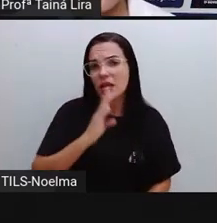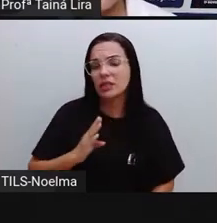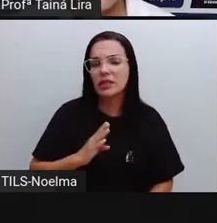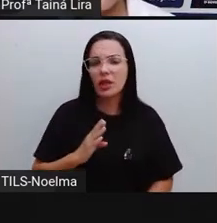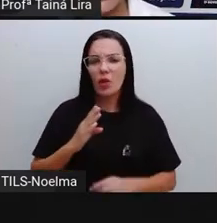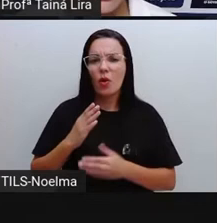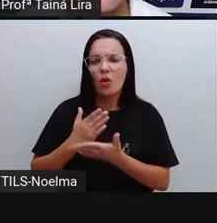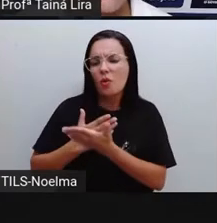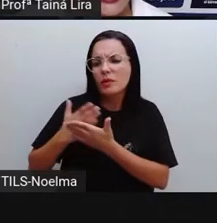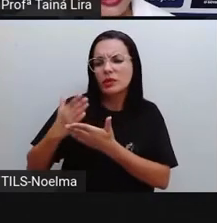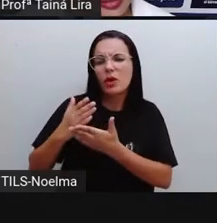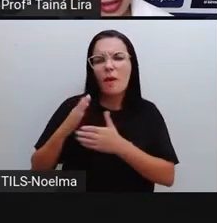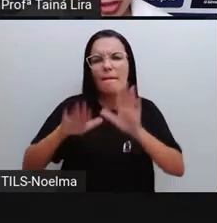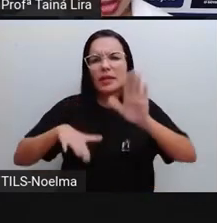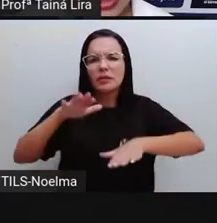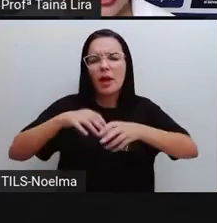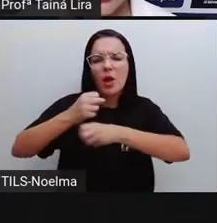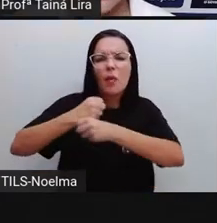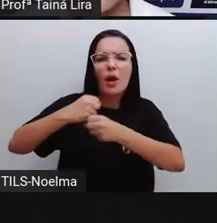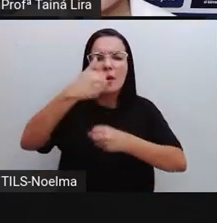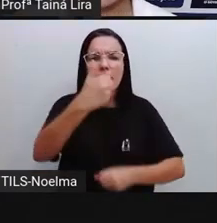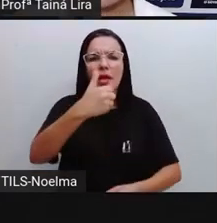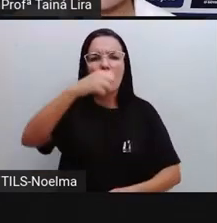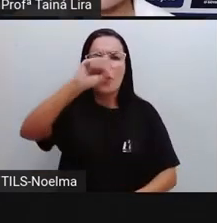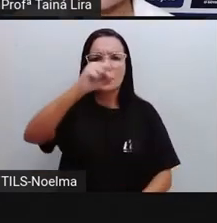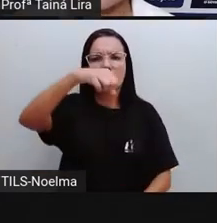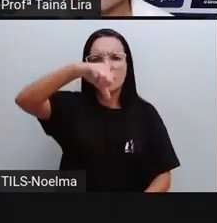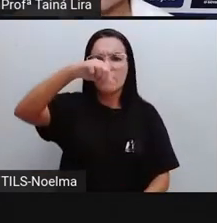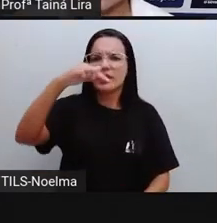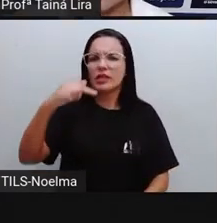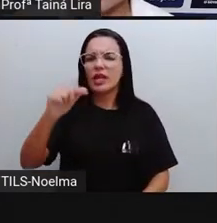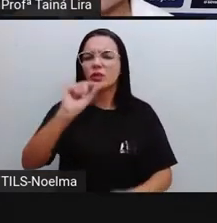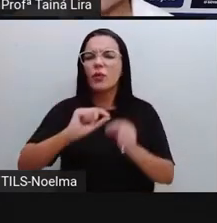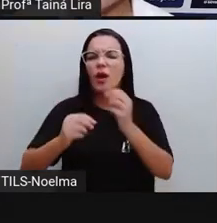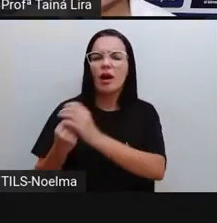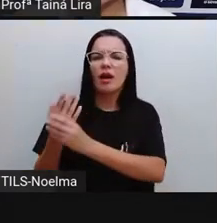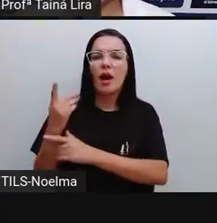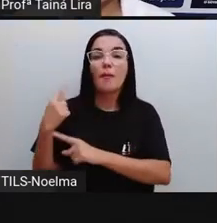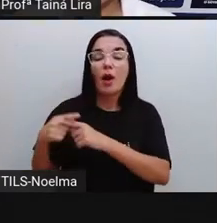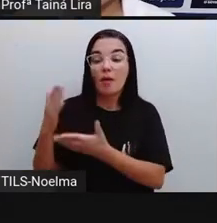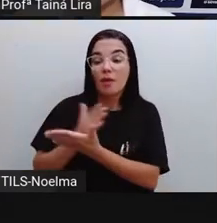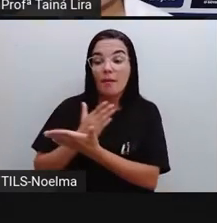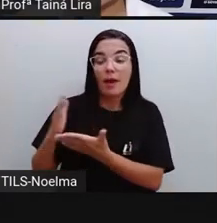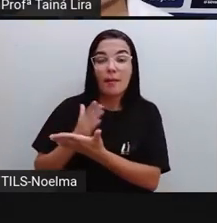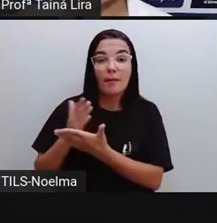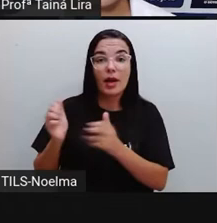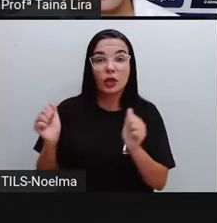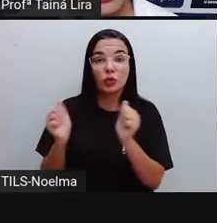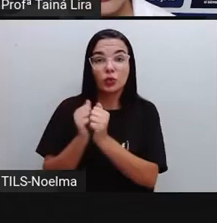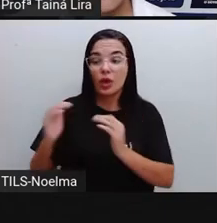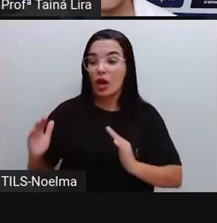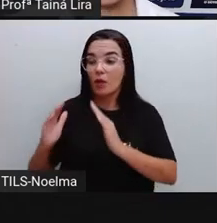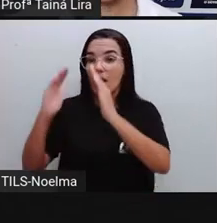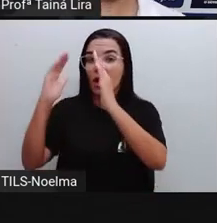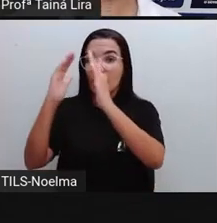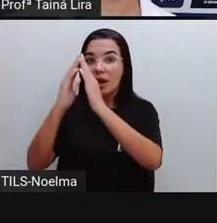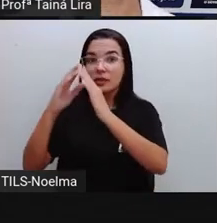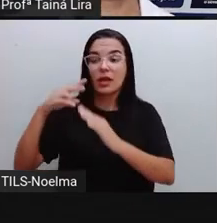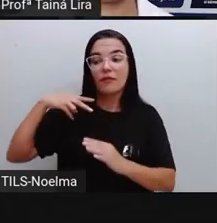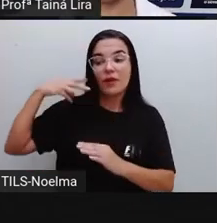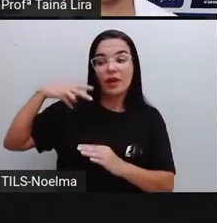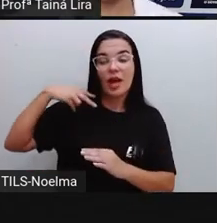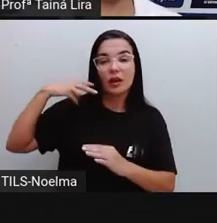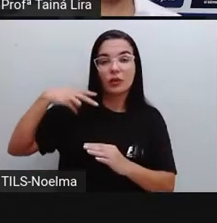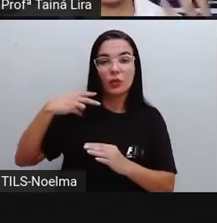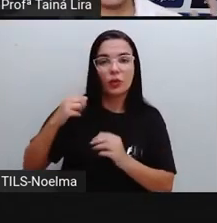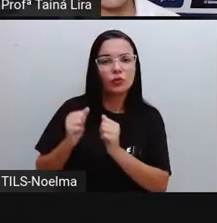1897, criada para dividir com a Câmara Municipal a administração da cidade, ou